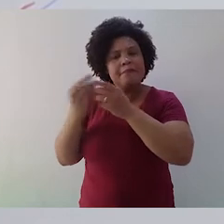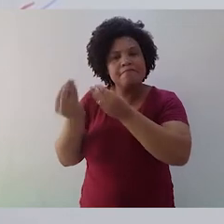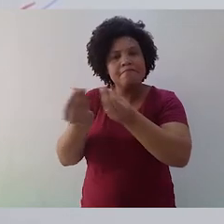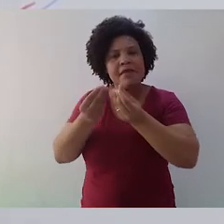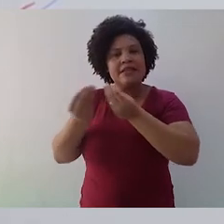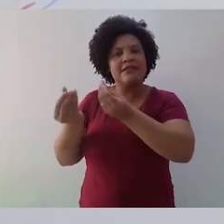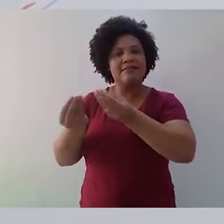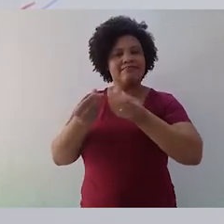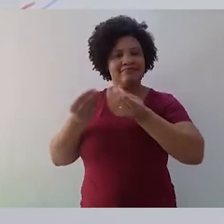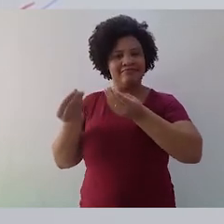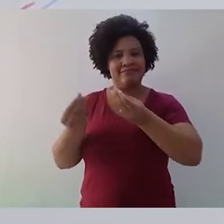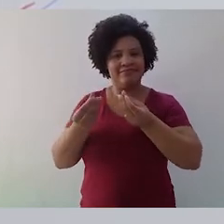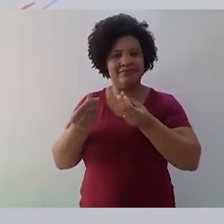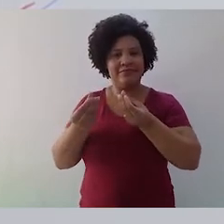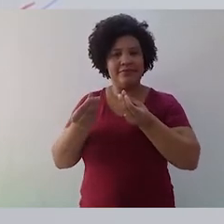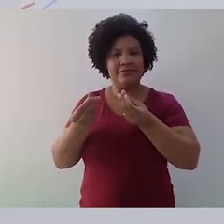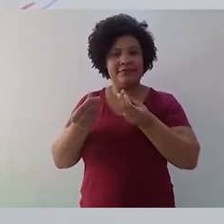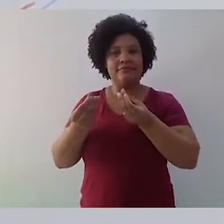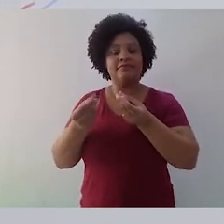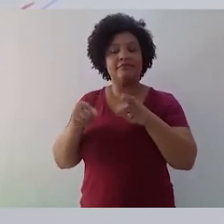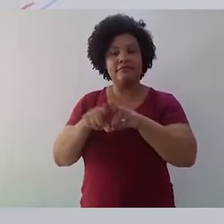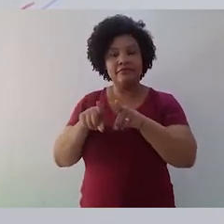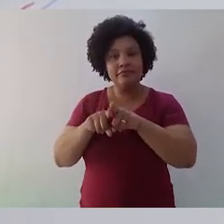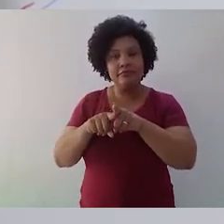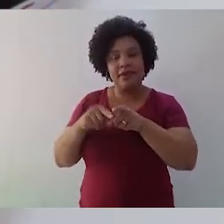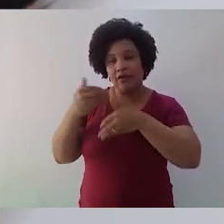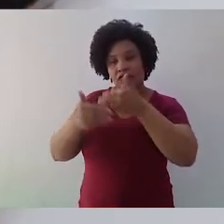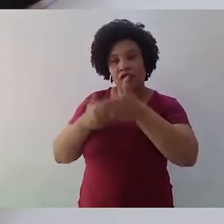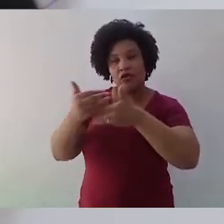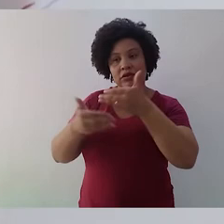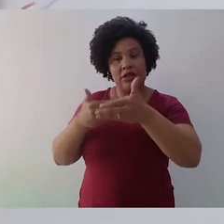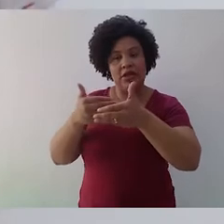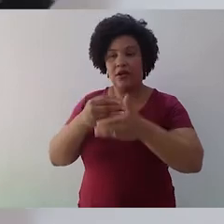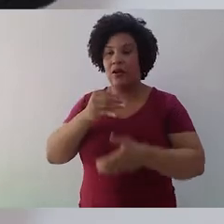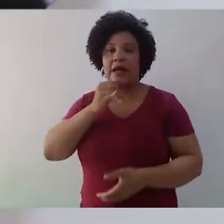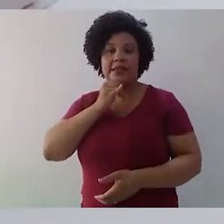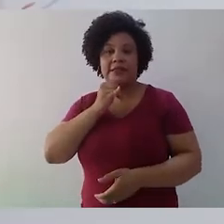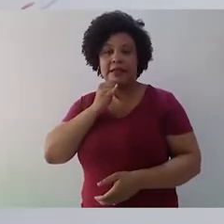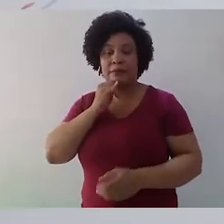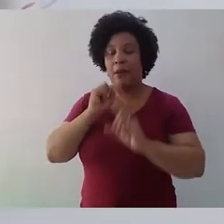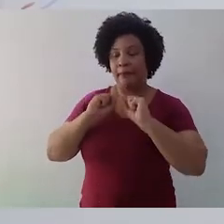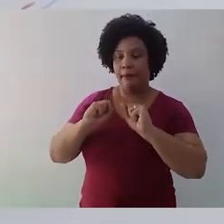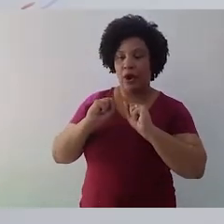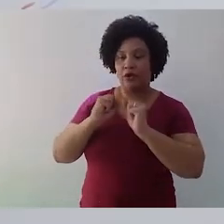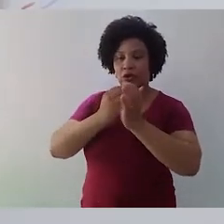Mas existe a evolução do sentido contrário, ou seja, eu posso começar a me